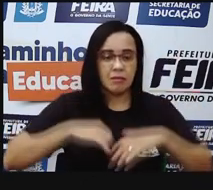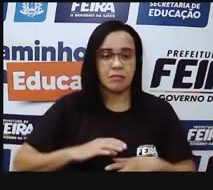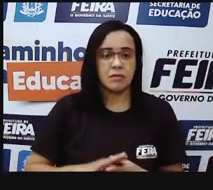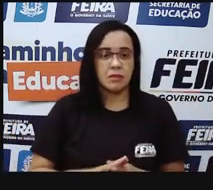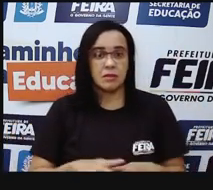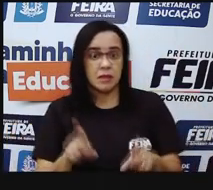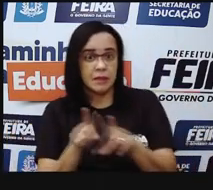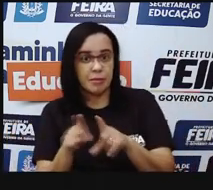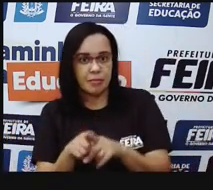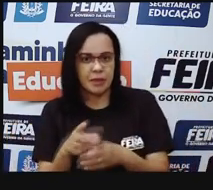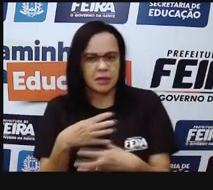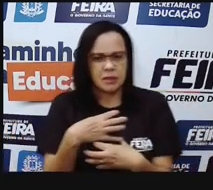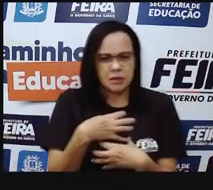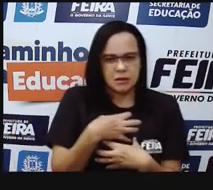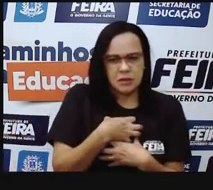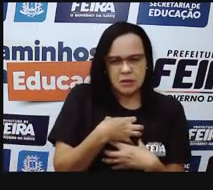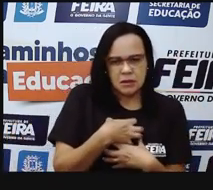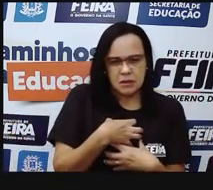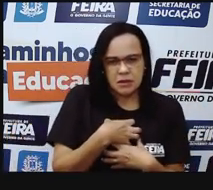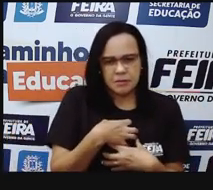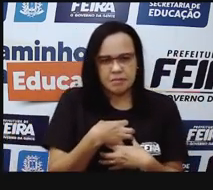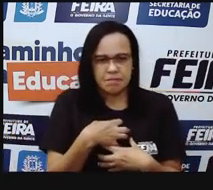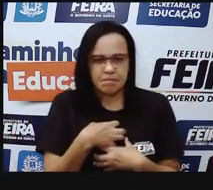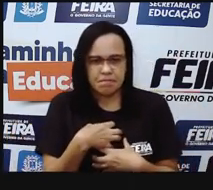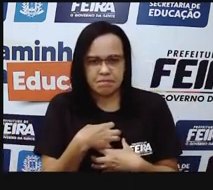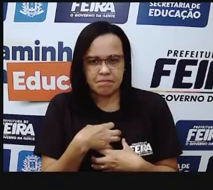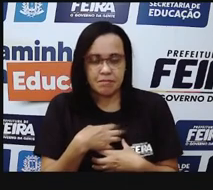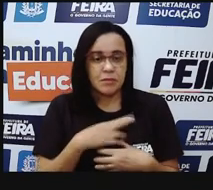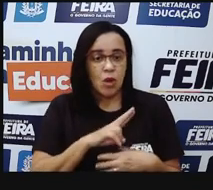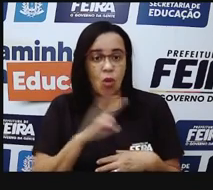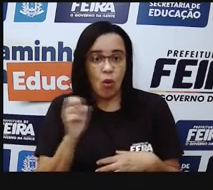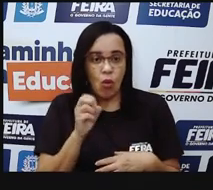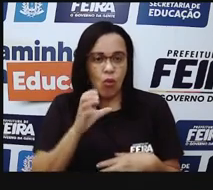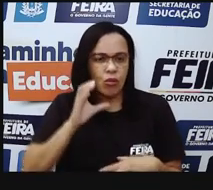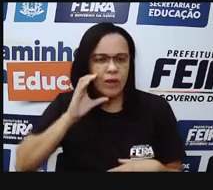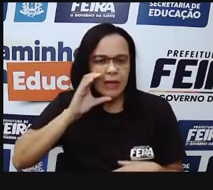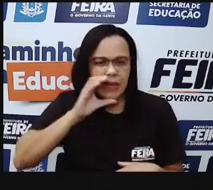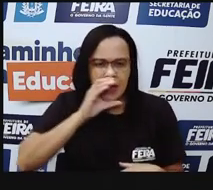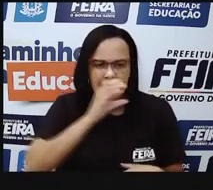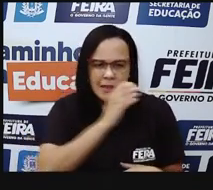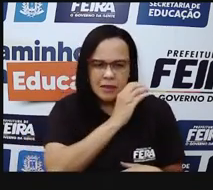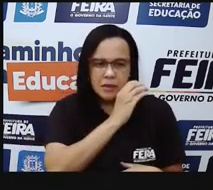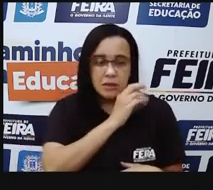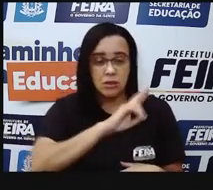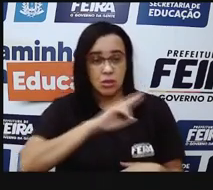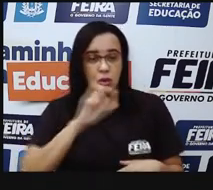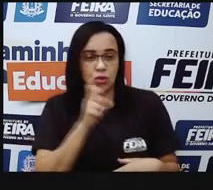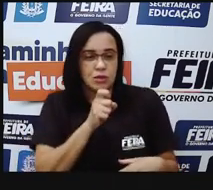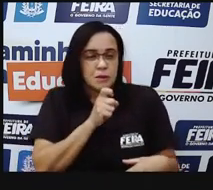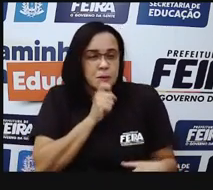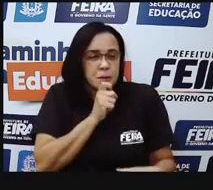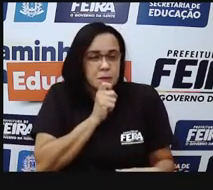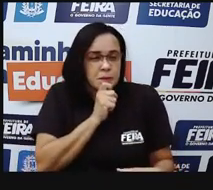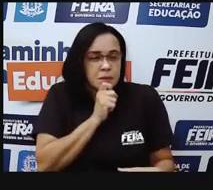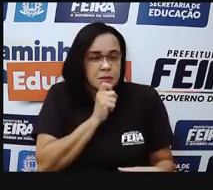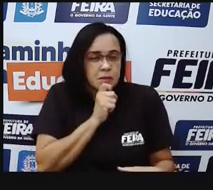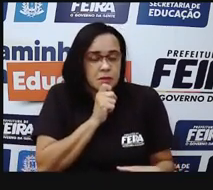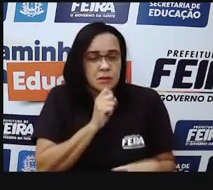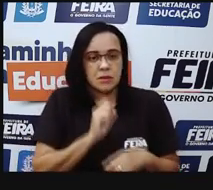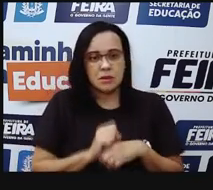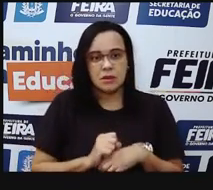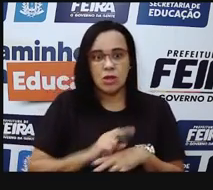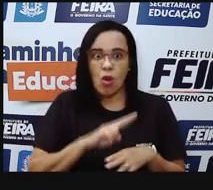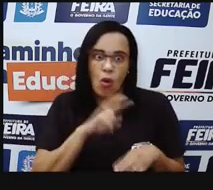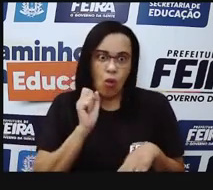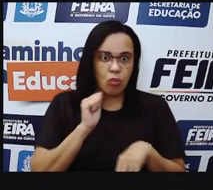algo está apertado, está me pressionando, ou que está quente, ou que está frio, né? Ou que é áspera, ou